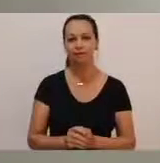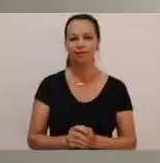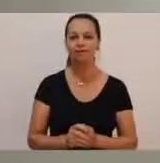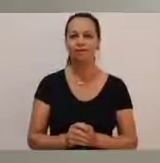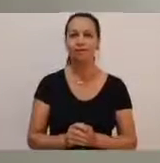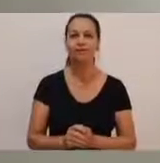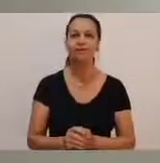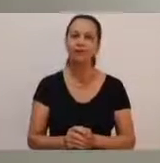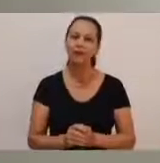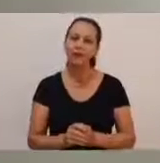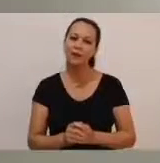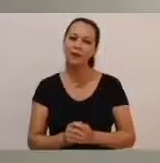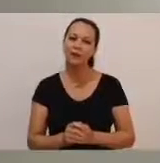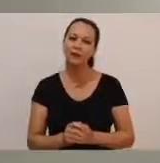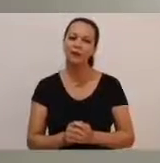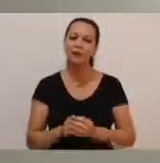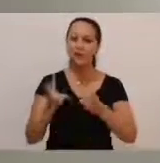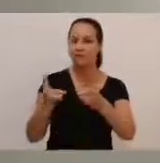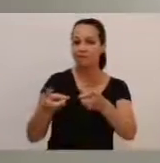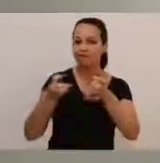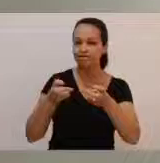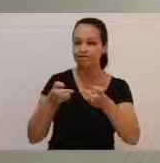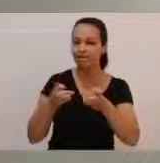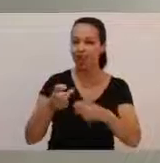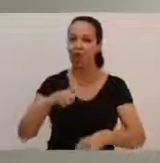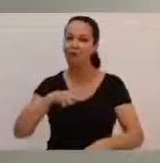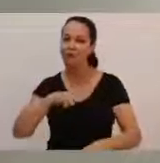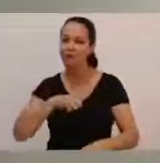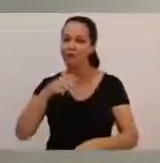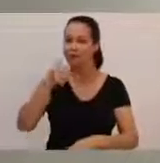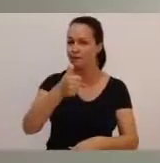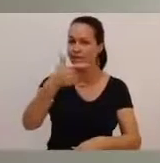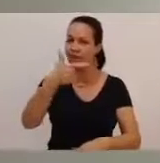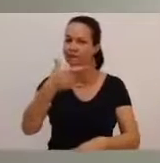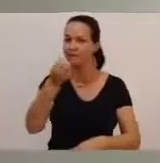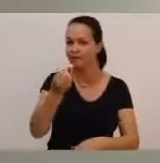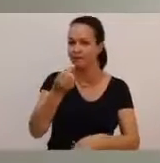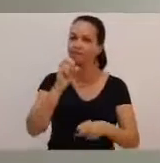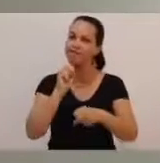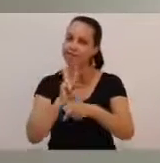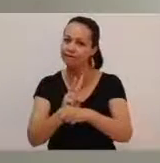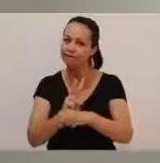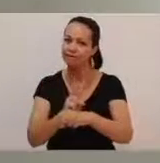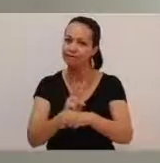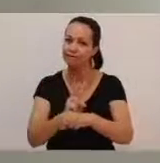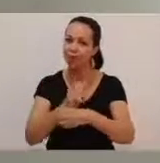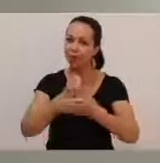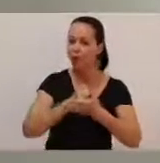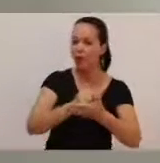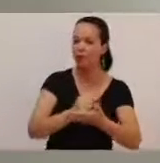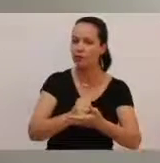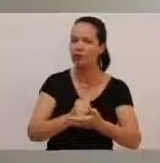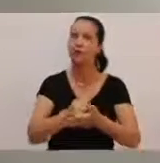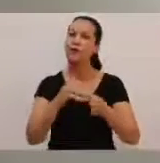fundamental completo. Para vocês terem uma ideia, são 106 vagas para auxiliar de